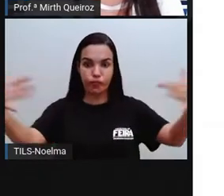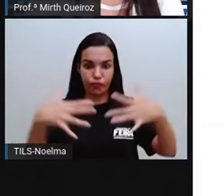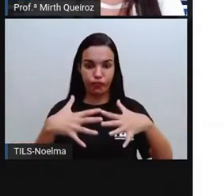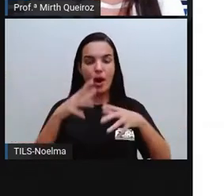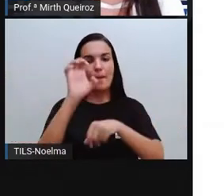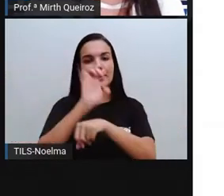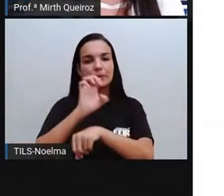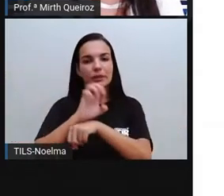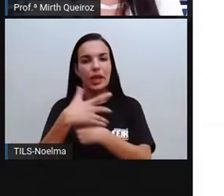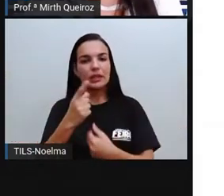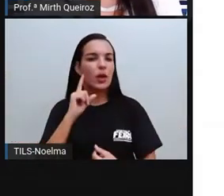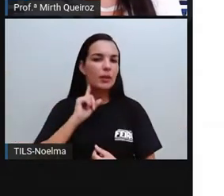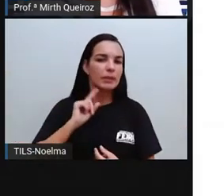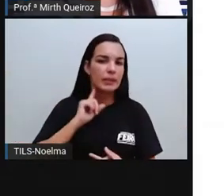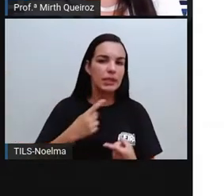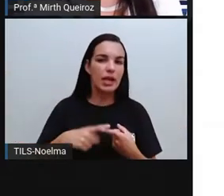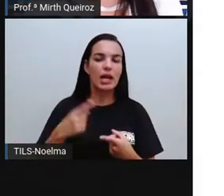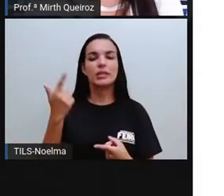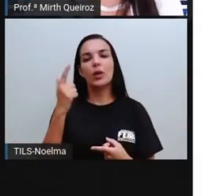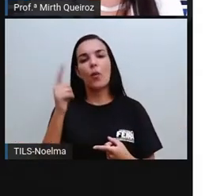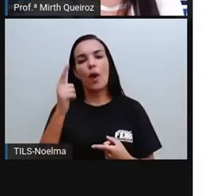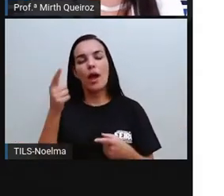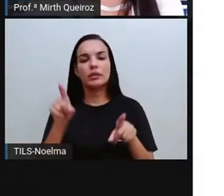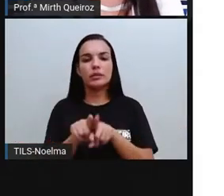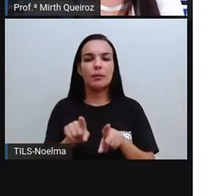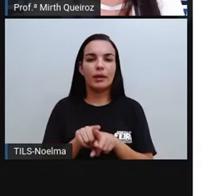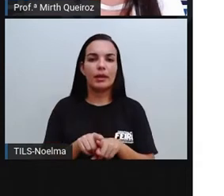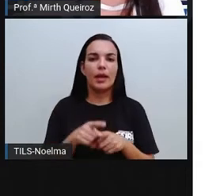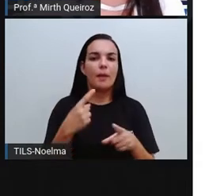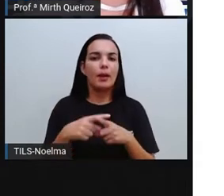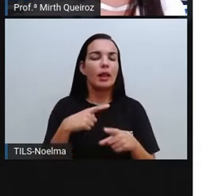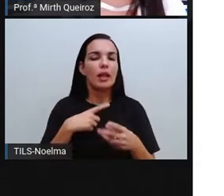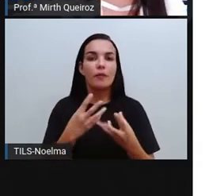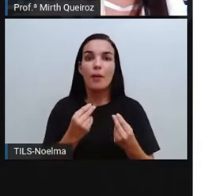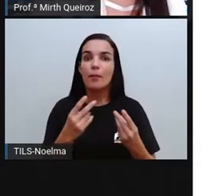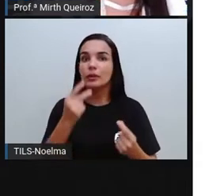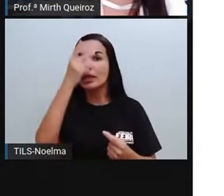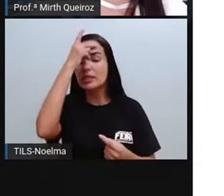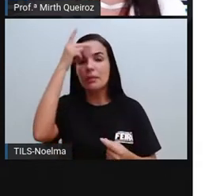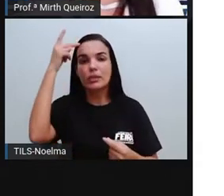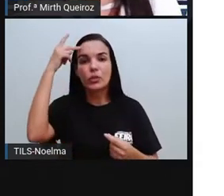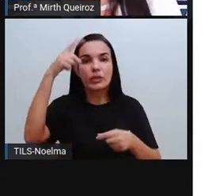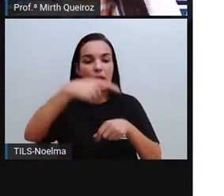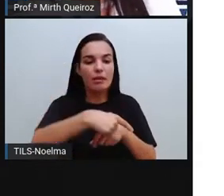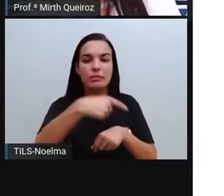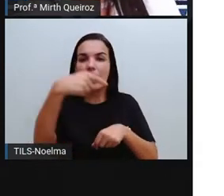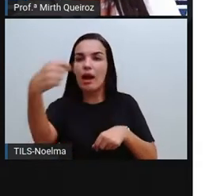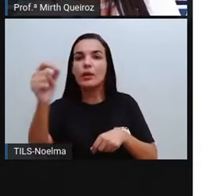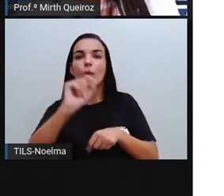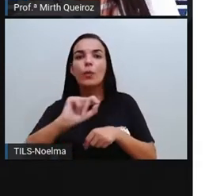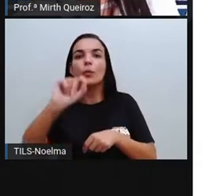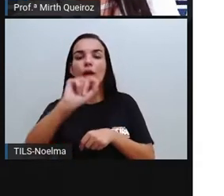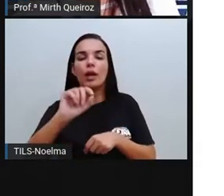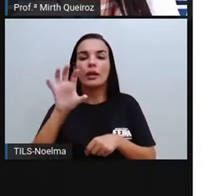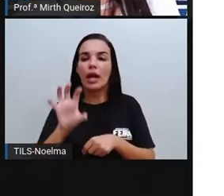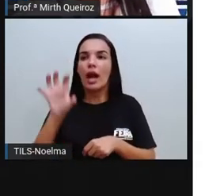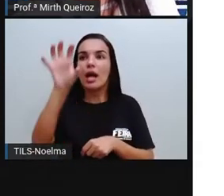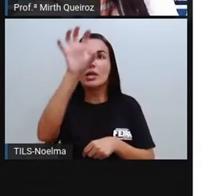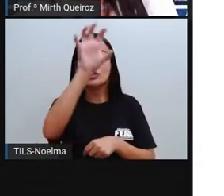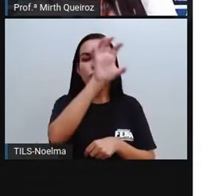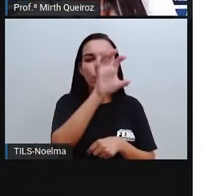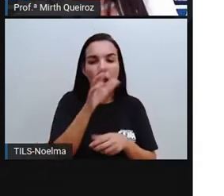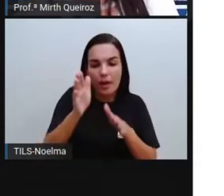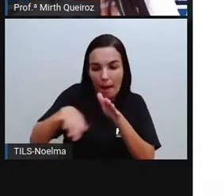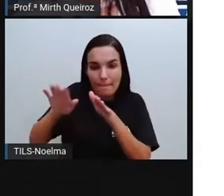aconteceu no Brasil. Durante o ciclo do ouro, as pessoas saíram, por exemplo, das regiões costeiras,